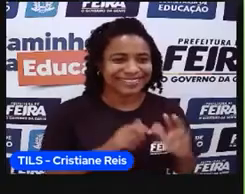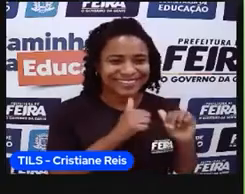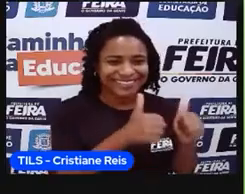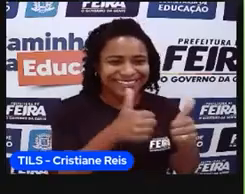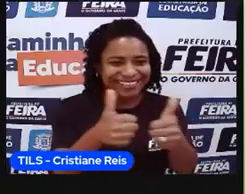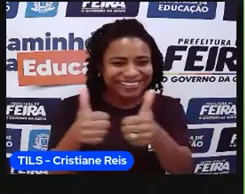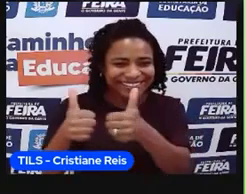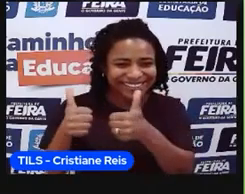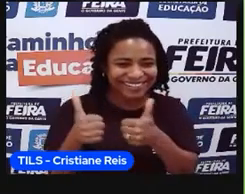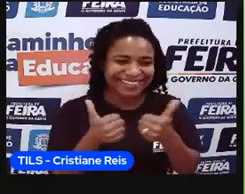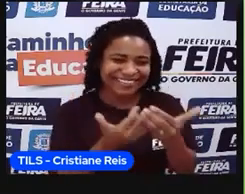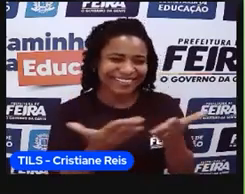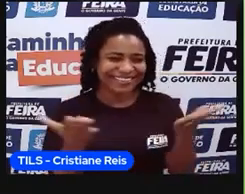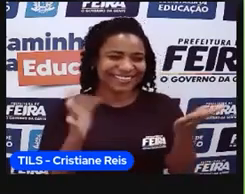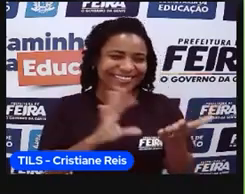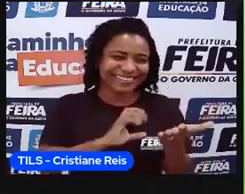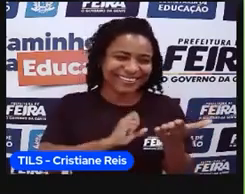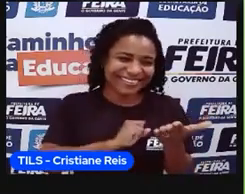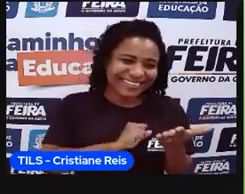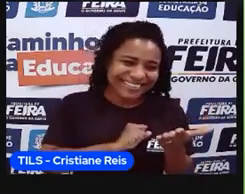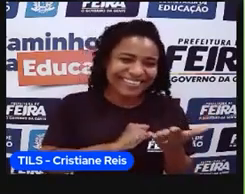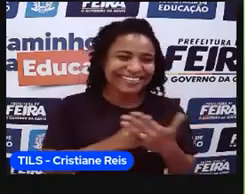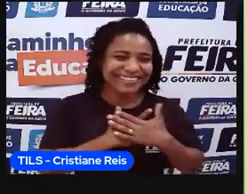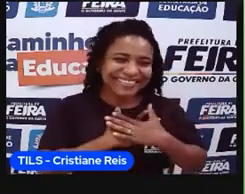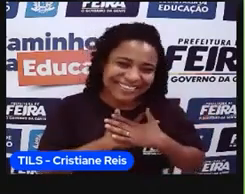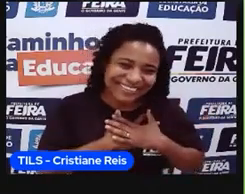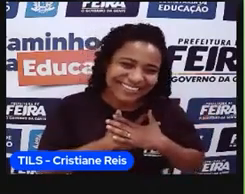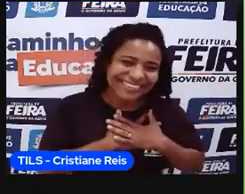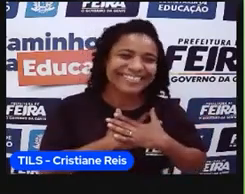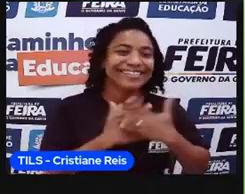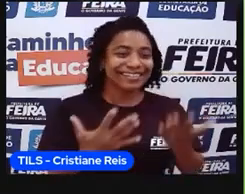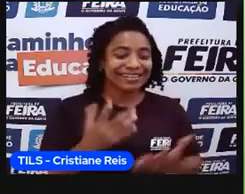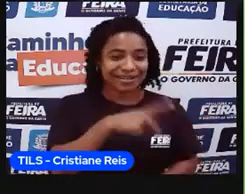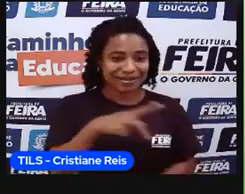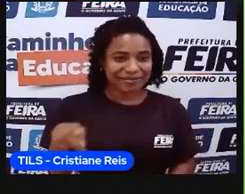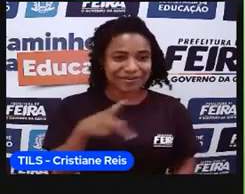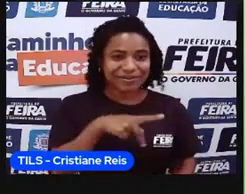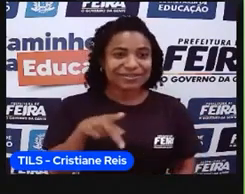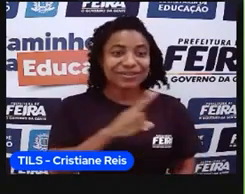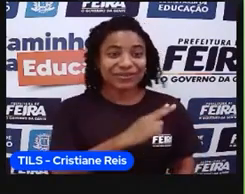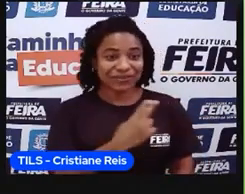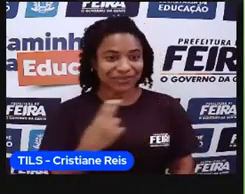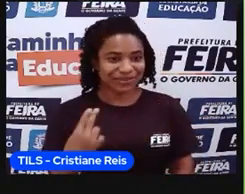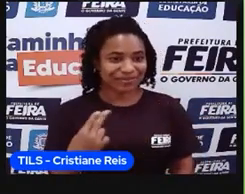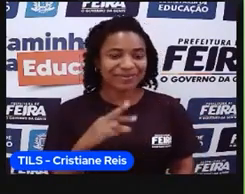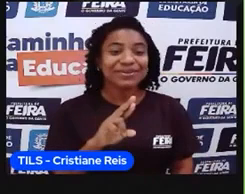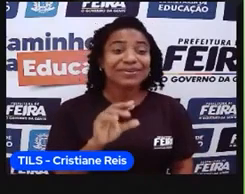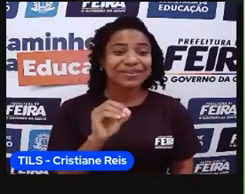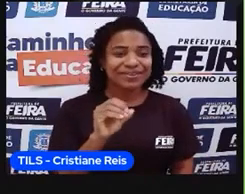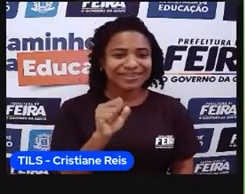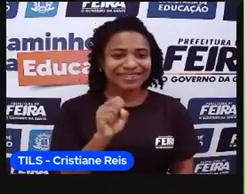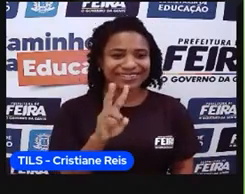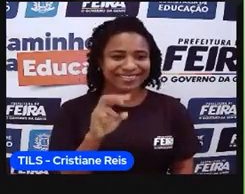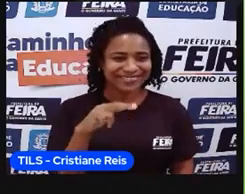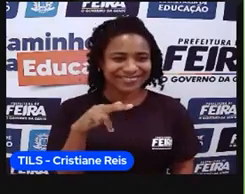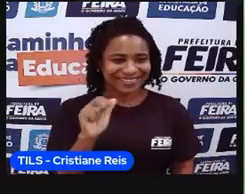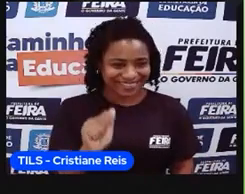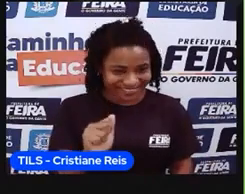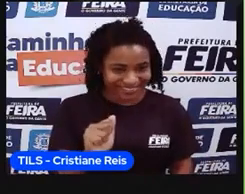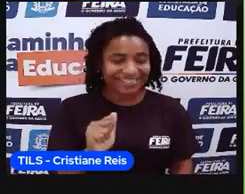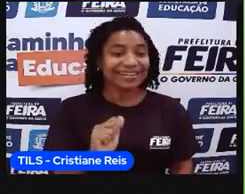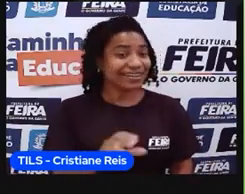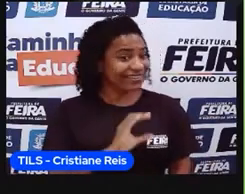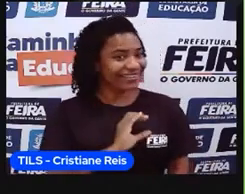Olá, amores! Aqui quem tá falando com vocês é a professora Rosa Evânia Santos e a nossa colega intérprete hoje,